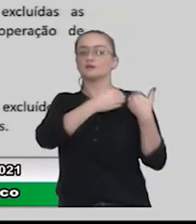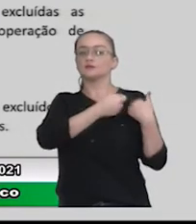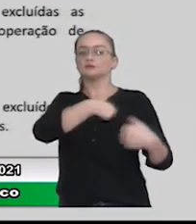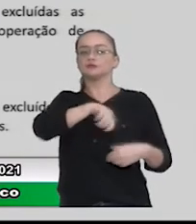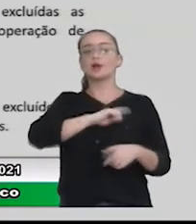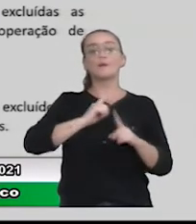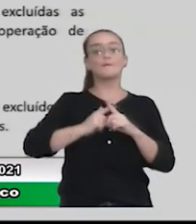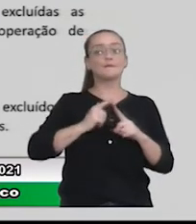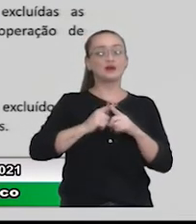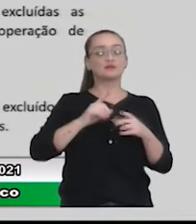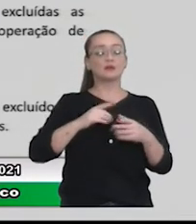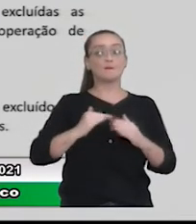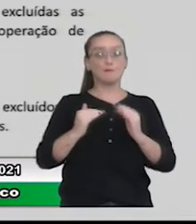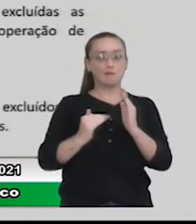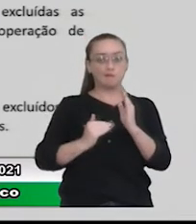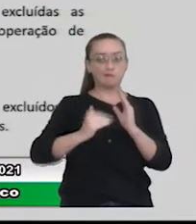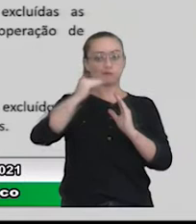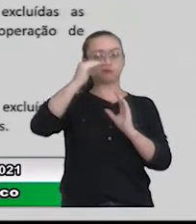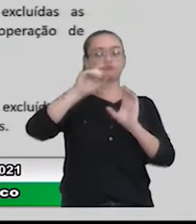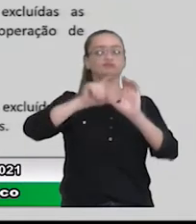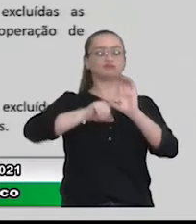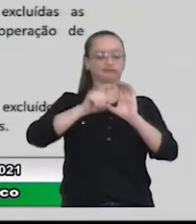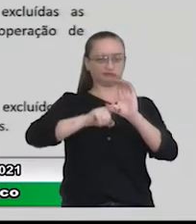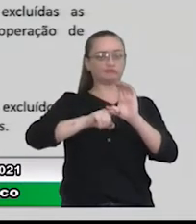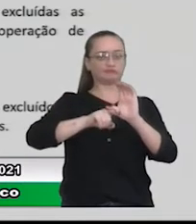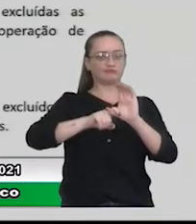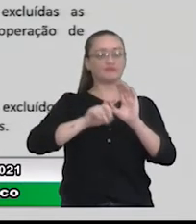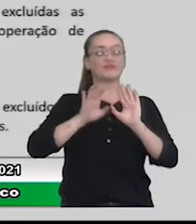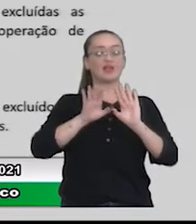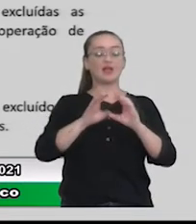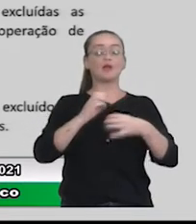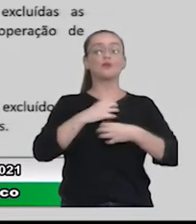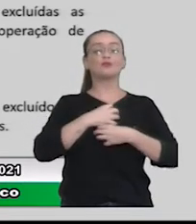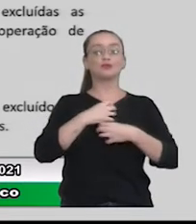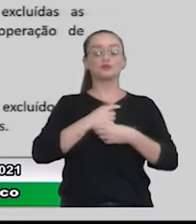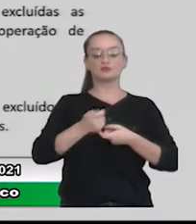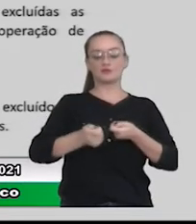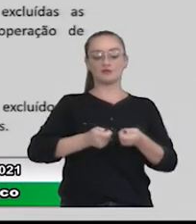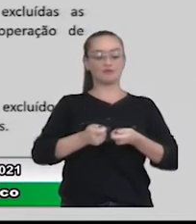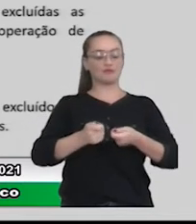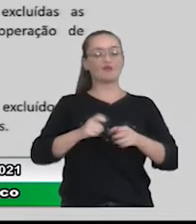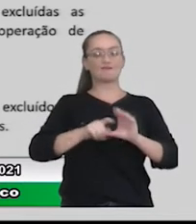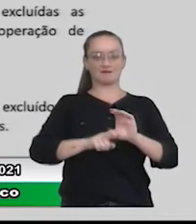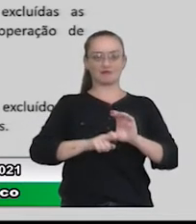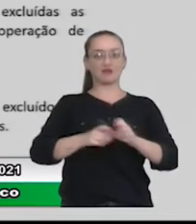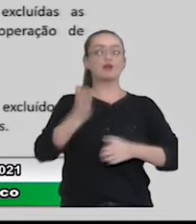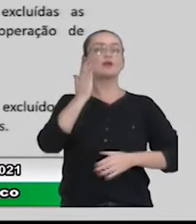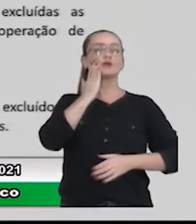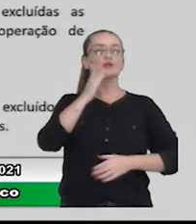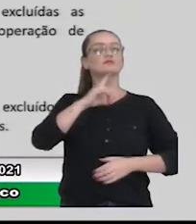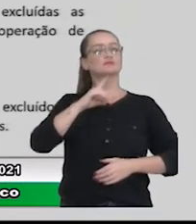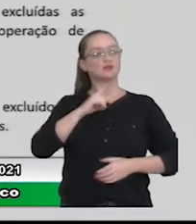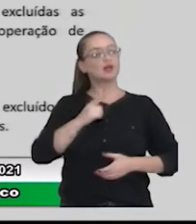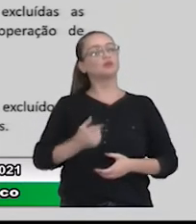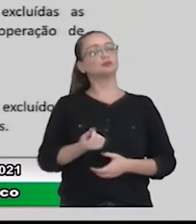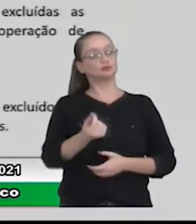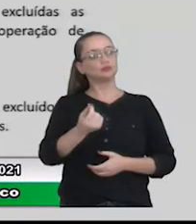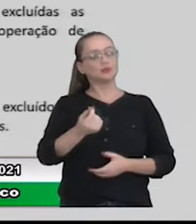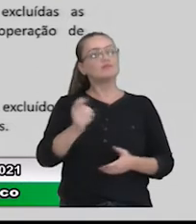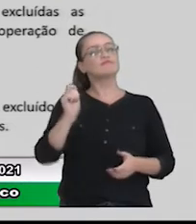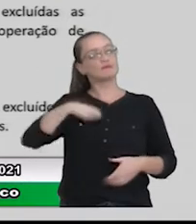pelo alto número de endividamento do município. Então, assim, é uma forma de controlar a dívida, de saber que eu tenho receita suficiente